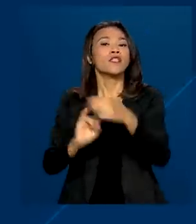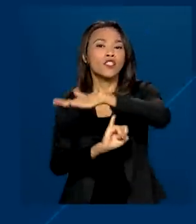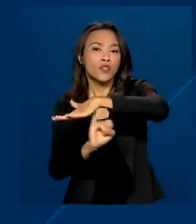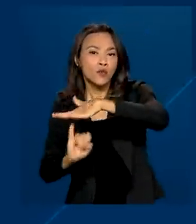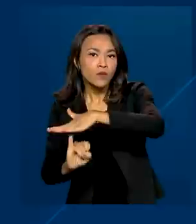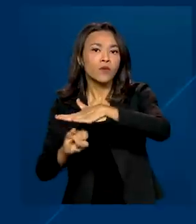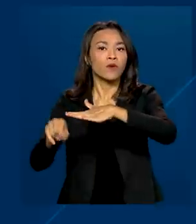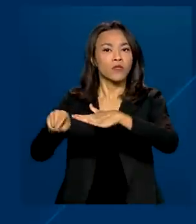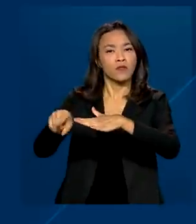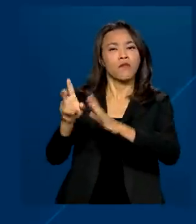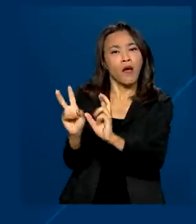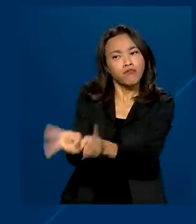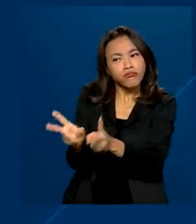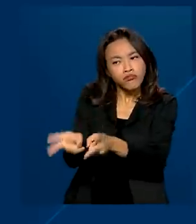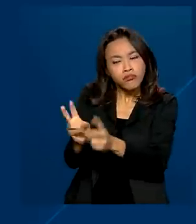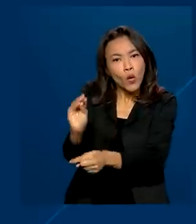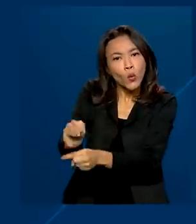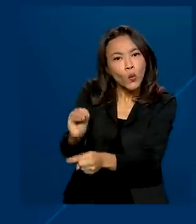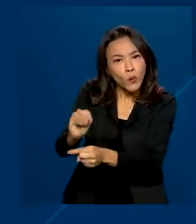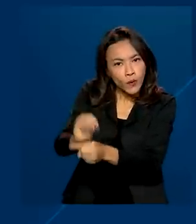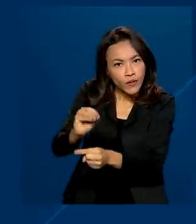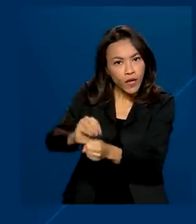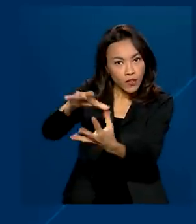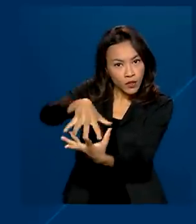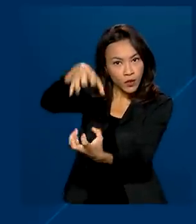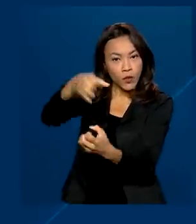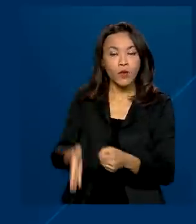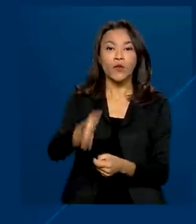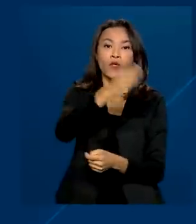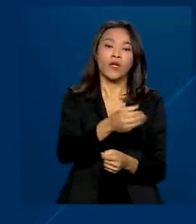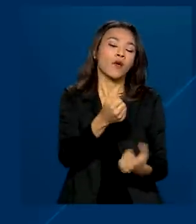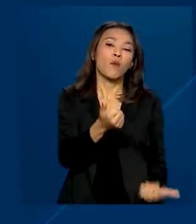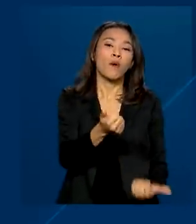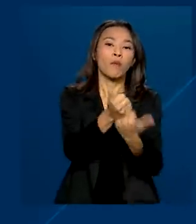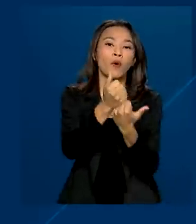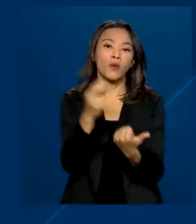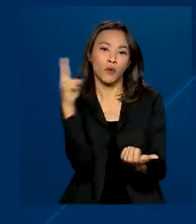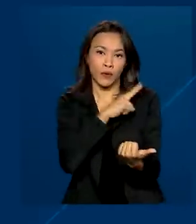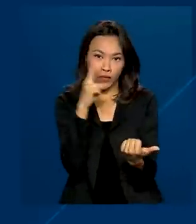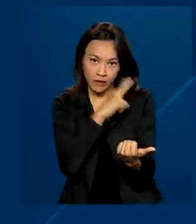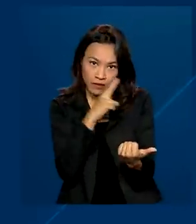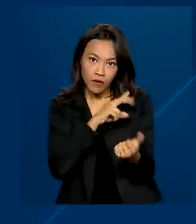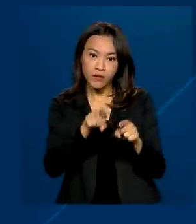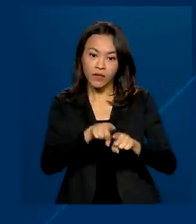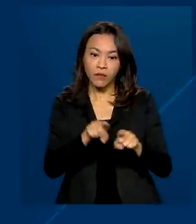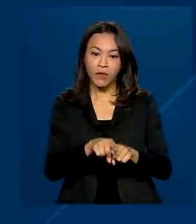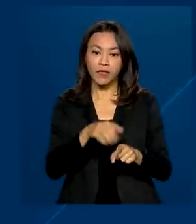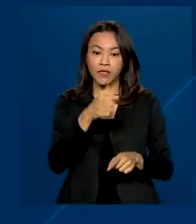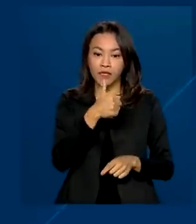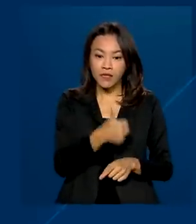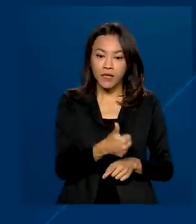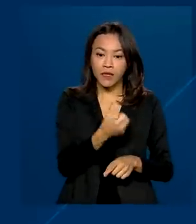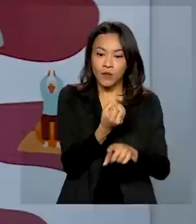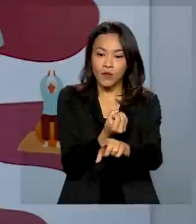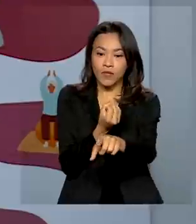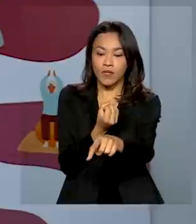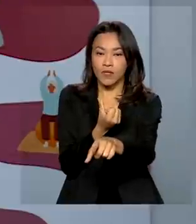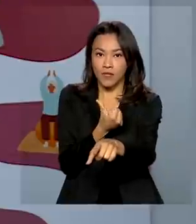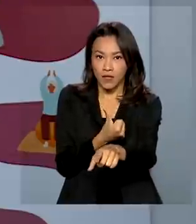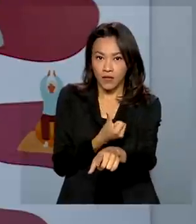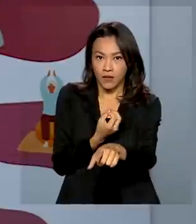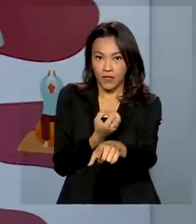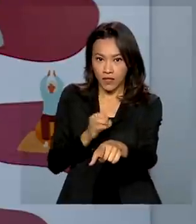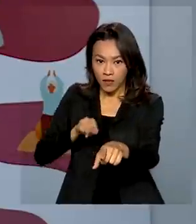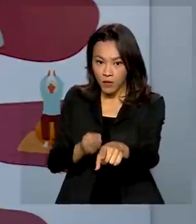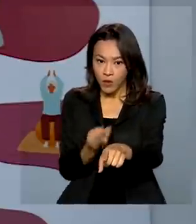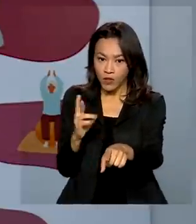idosos e criou o Auxílio Financeiro Emergencial no montante de 160 milhões de reais. Estamos